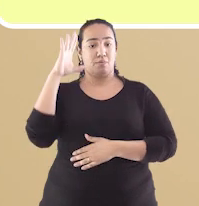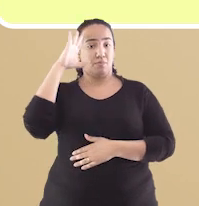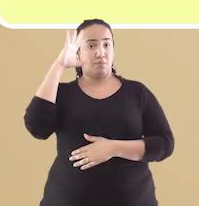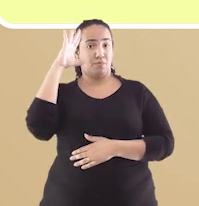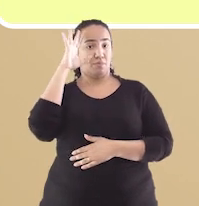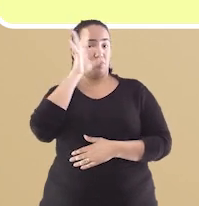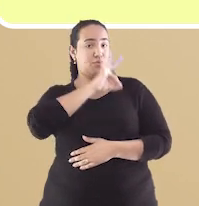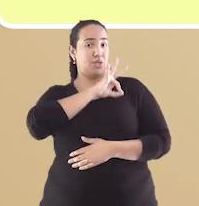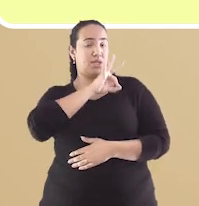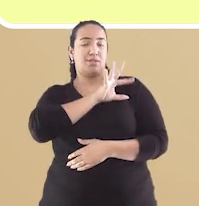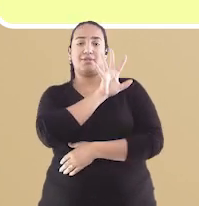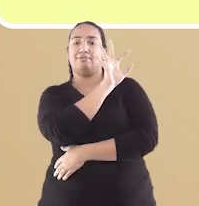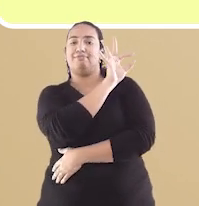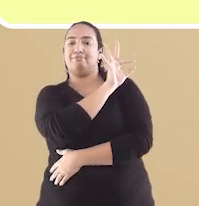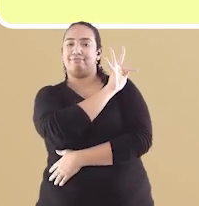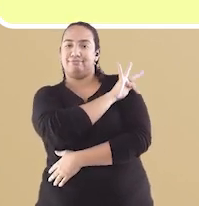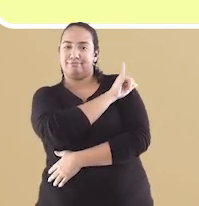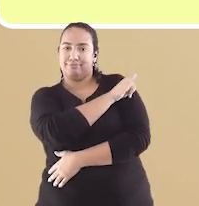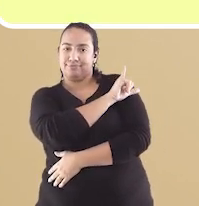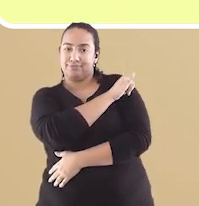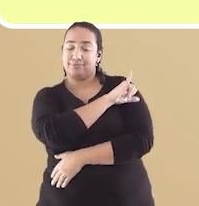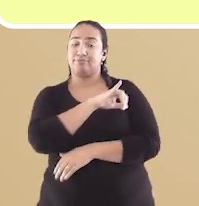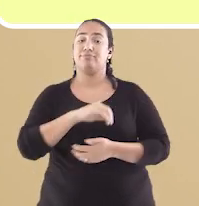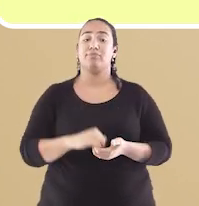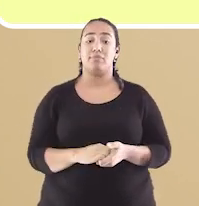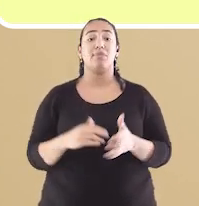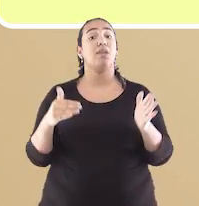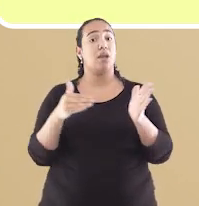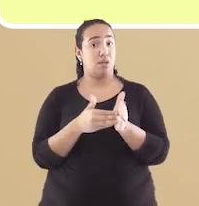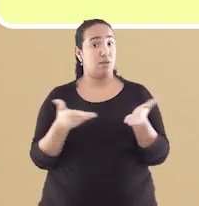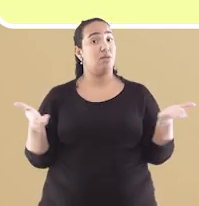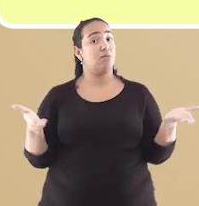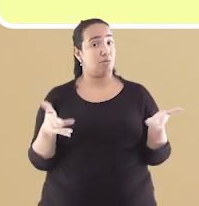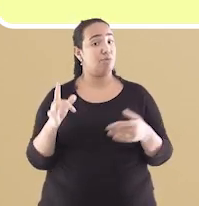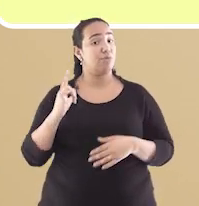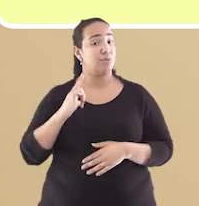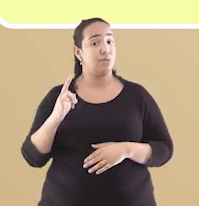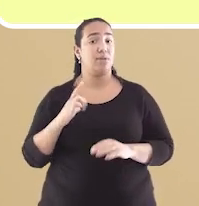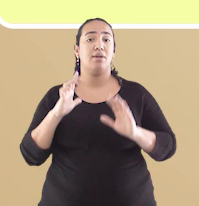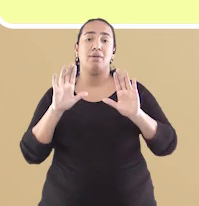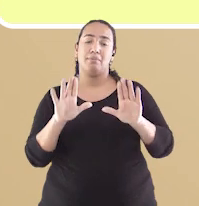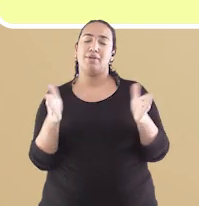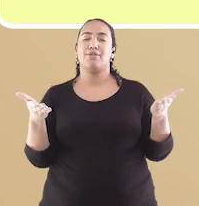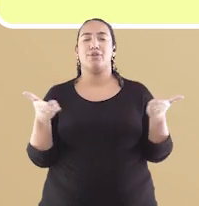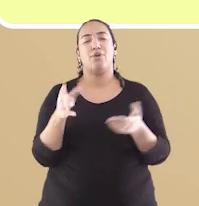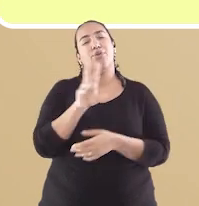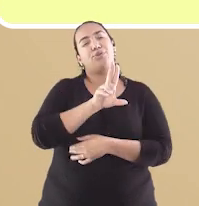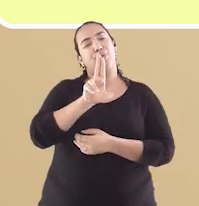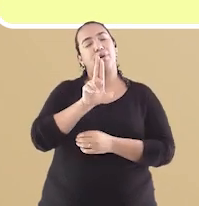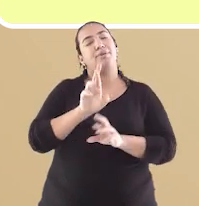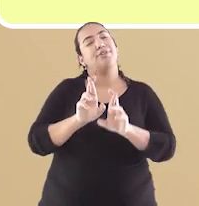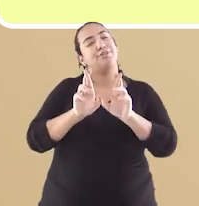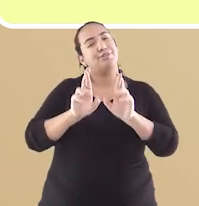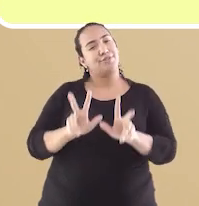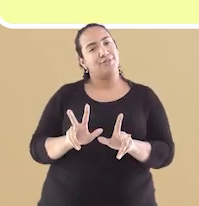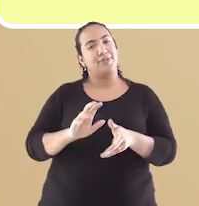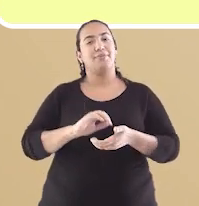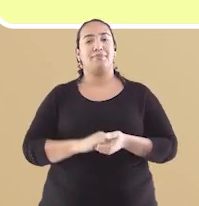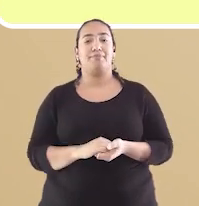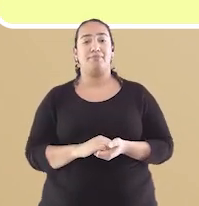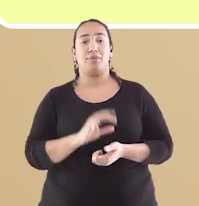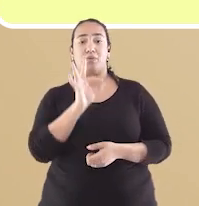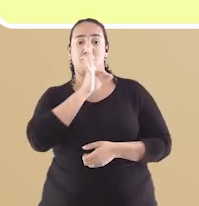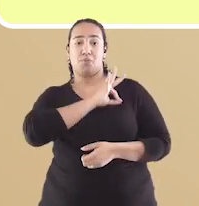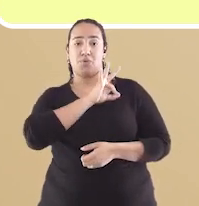Real de Polícia do Rio de Janeiro. E pasme, ela existe até hoje. Porém, a gente conhece ela com um nome um pouquinho diferente, como